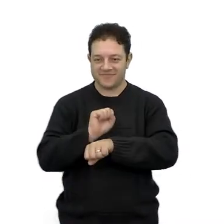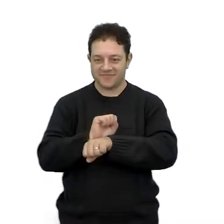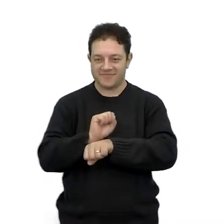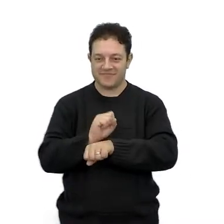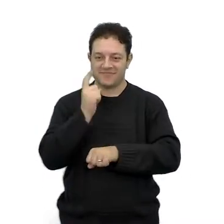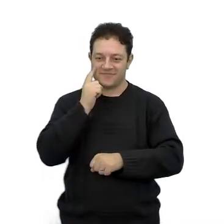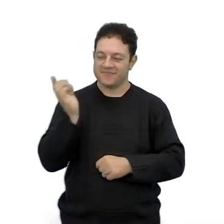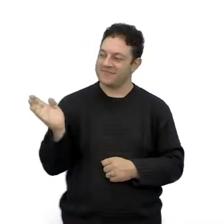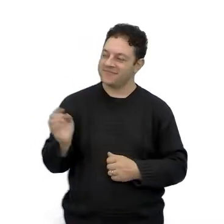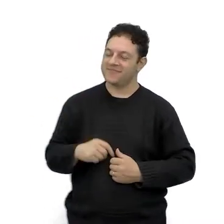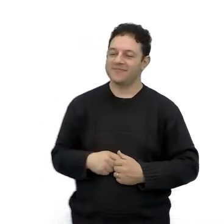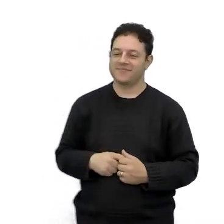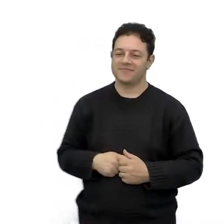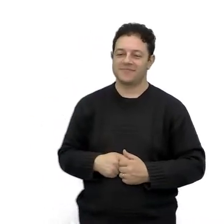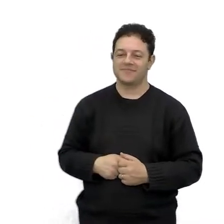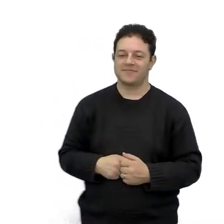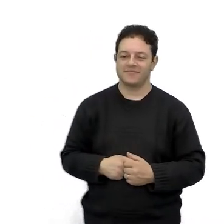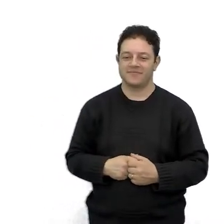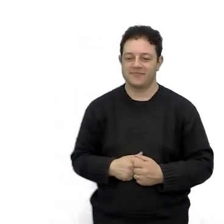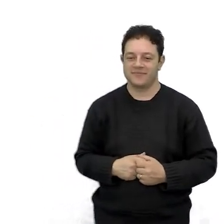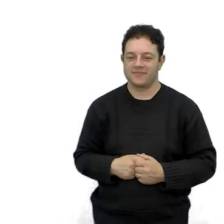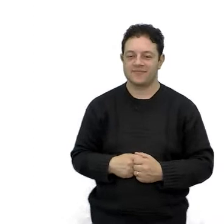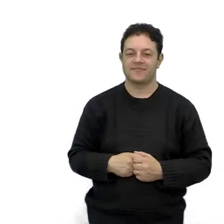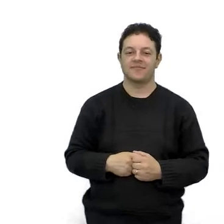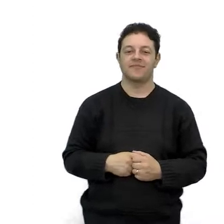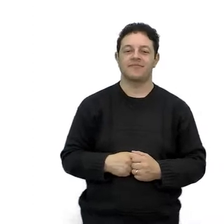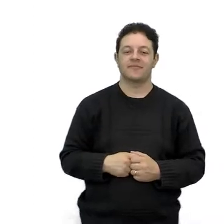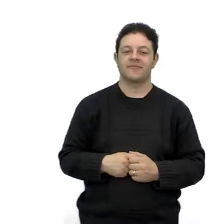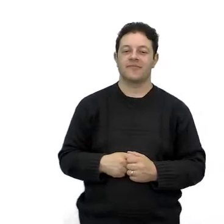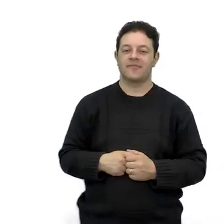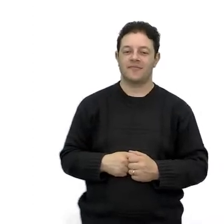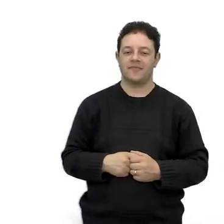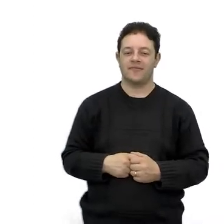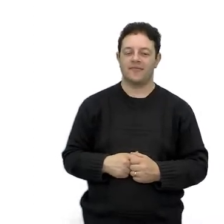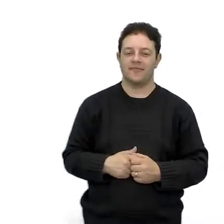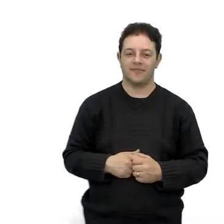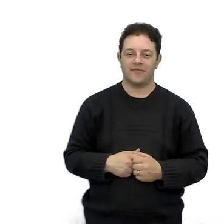E também, na renda fixa,